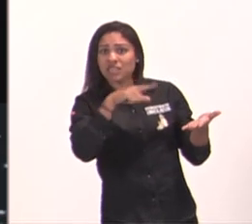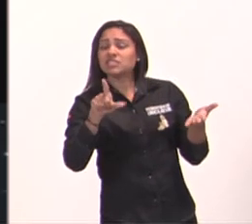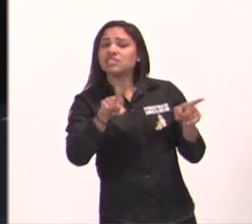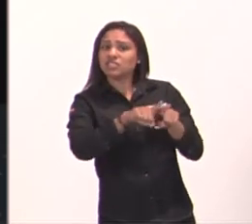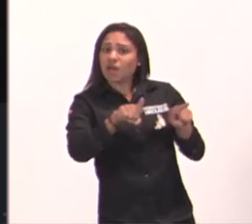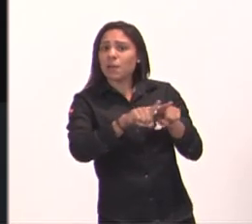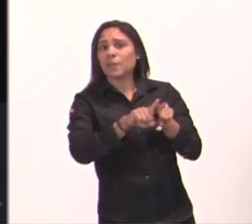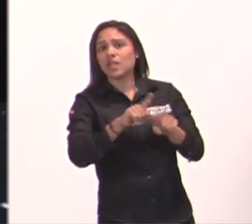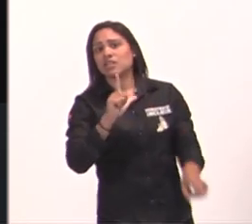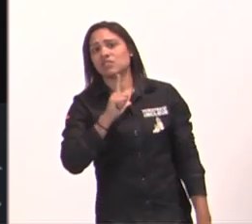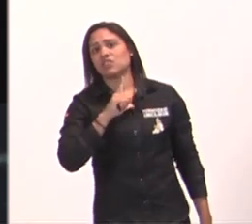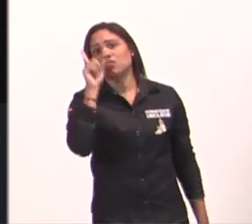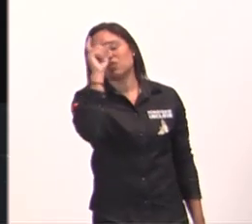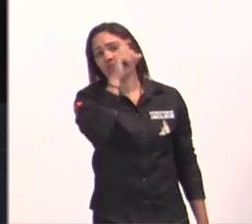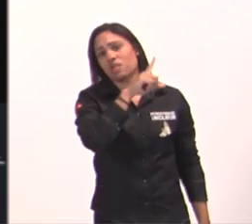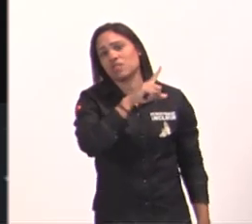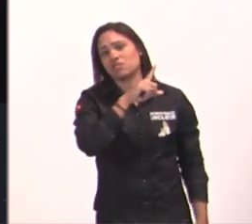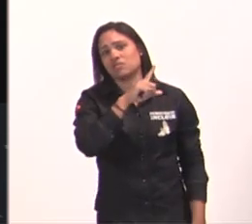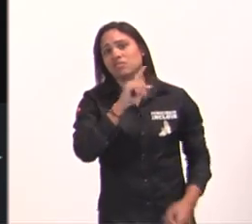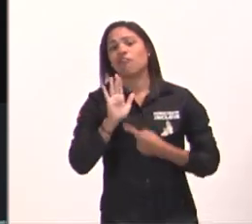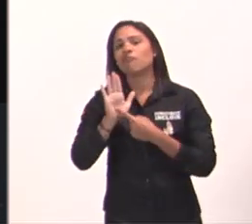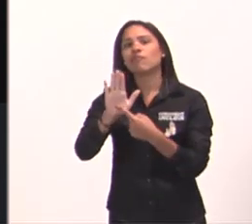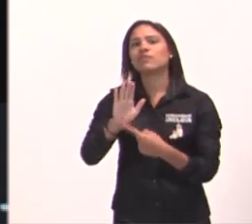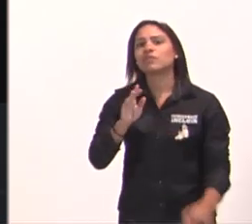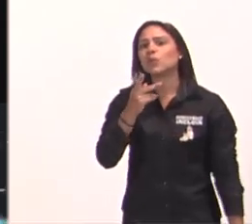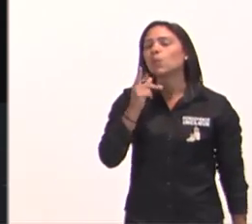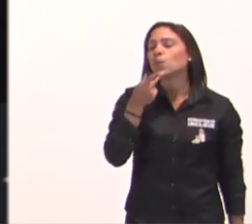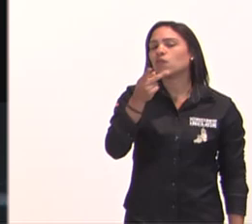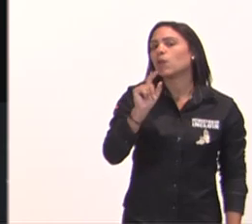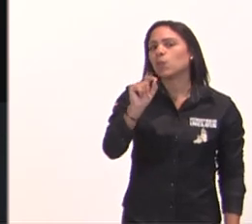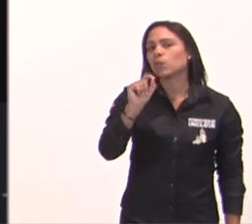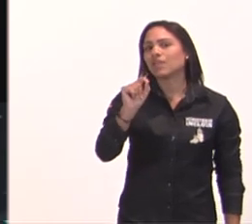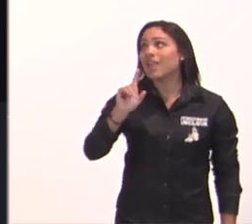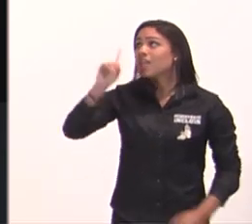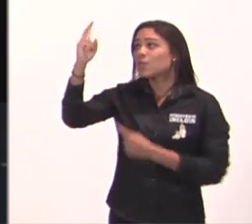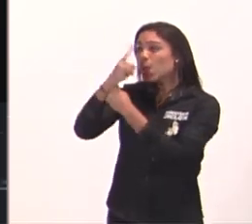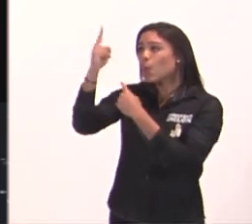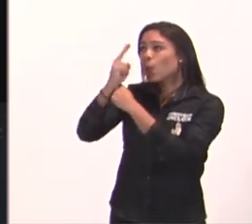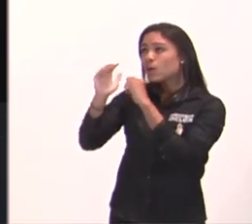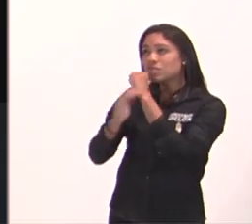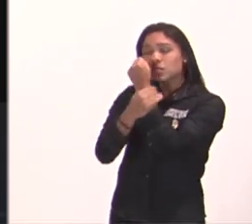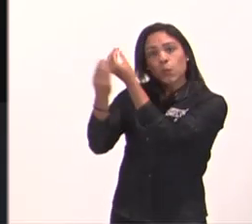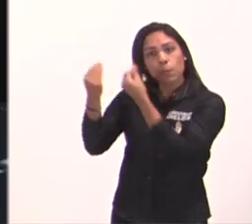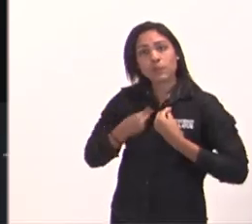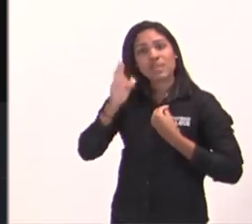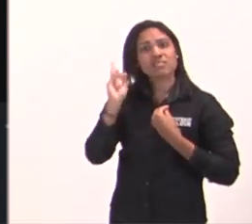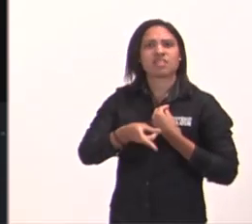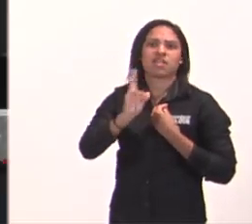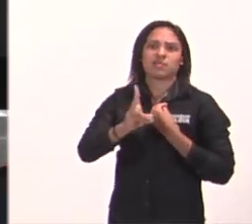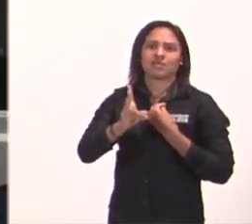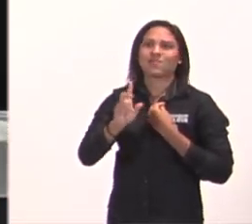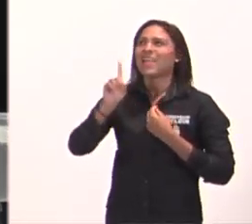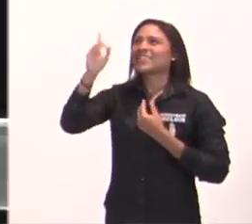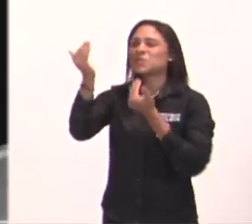falando, olha, Deus é o nosso refúgio, nossa fortaleza, auxílio, bem presente na diversidade, Deus é a nossa fortaleza,